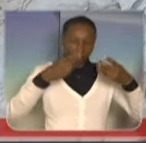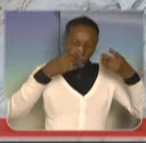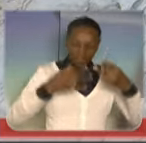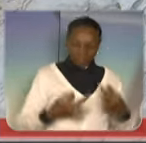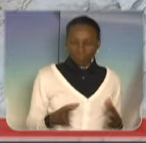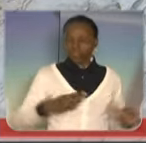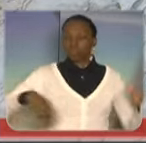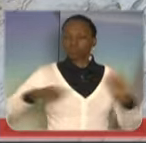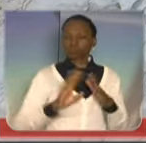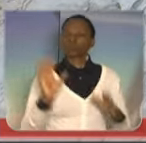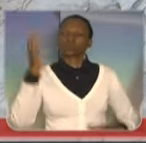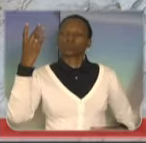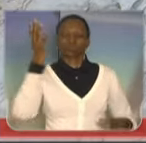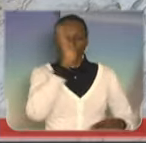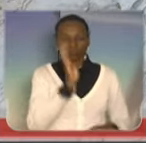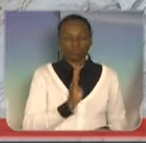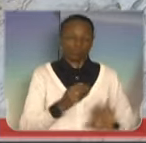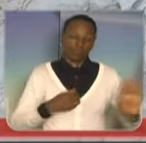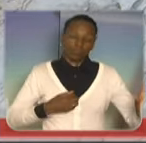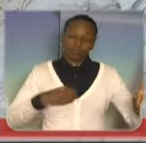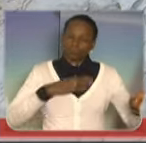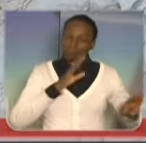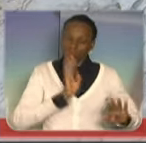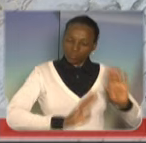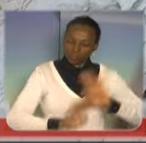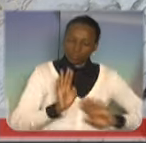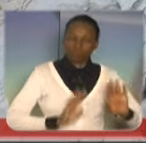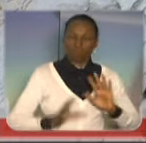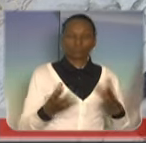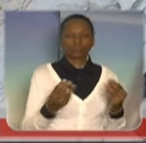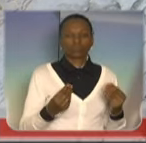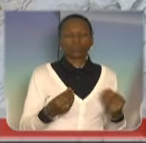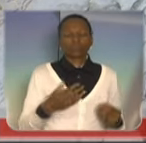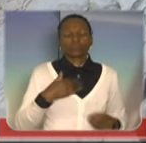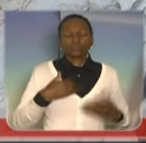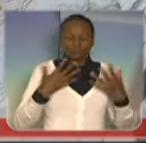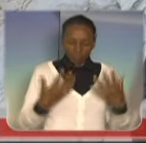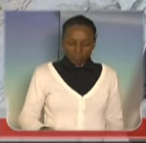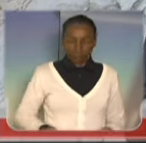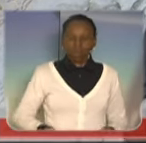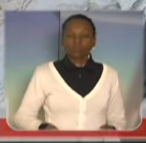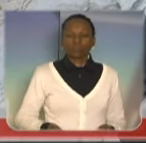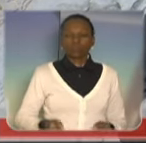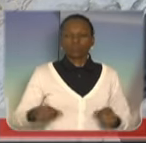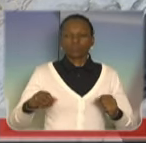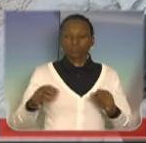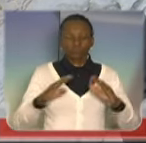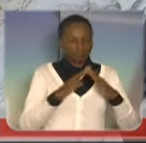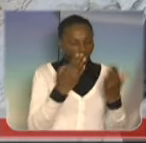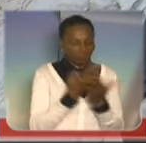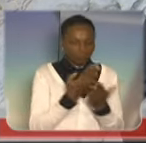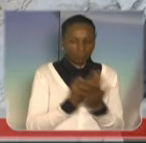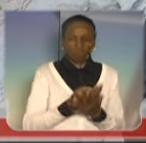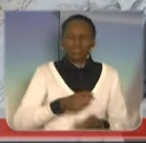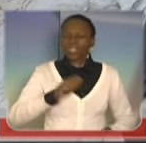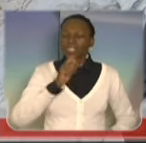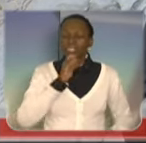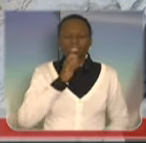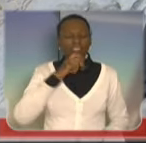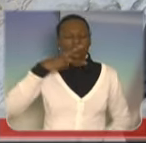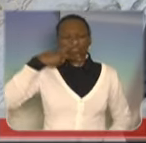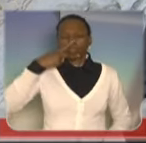mais um minutinho. Mas nós precisamos tomar cuidado com isso. Eu sou favorável a uma escola totalmente sem partido. Hoje é dia